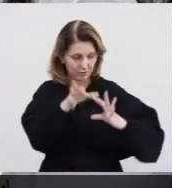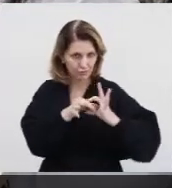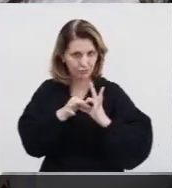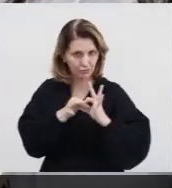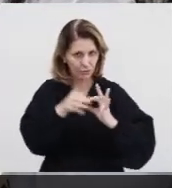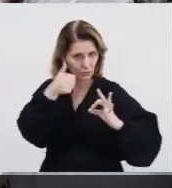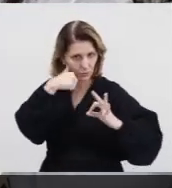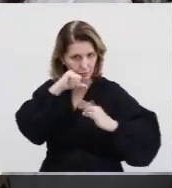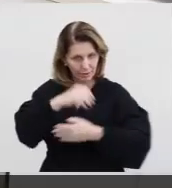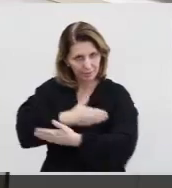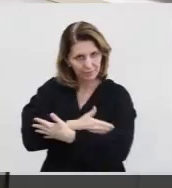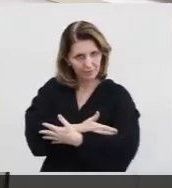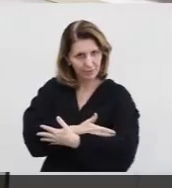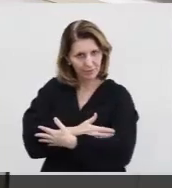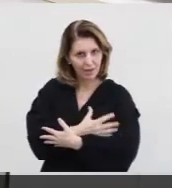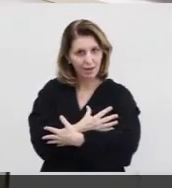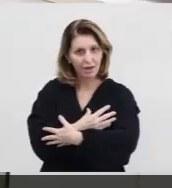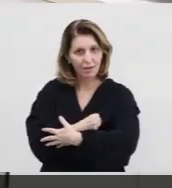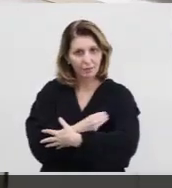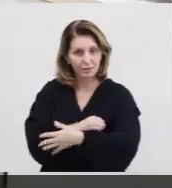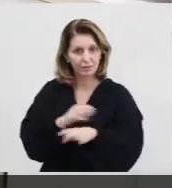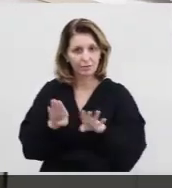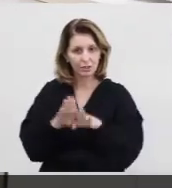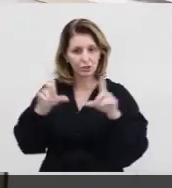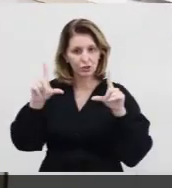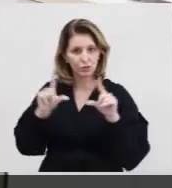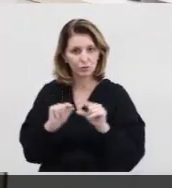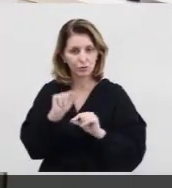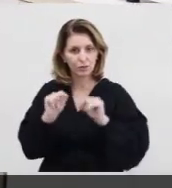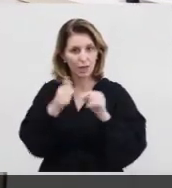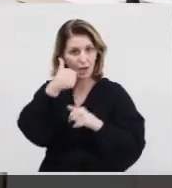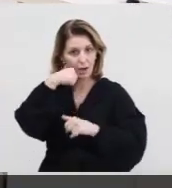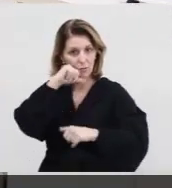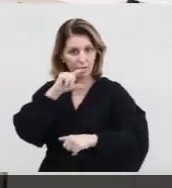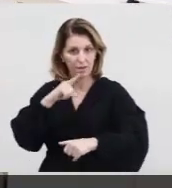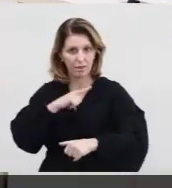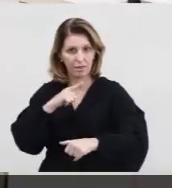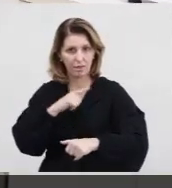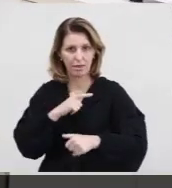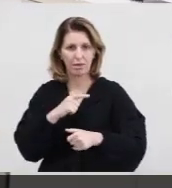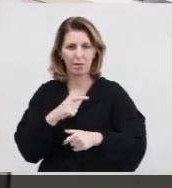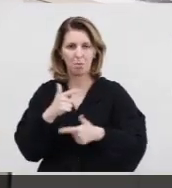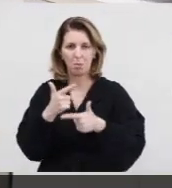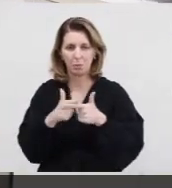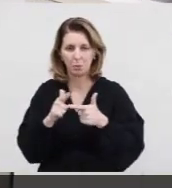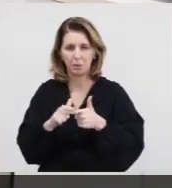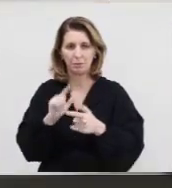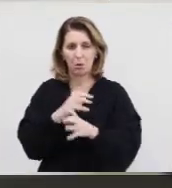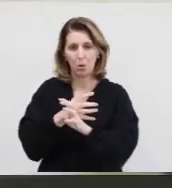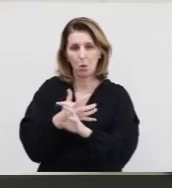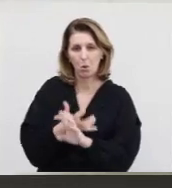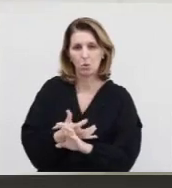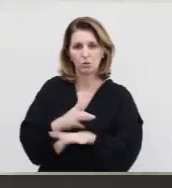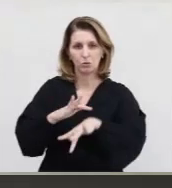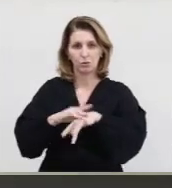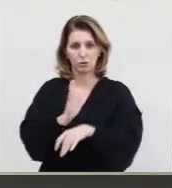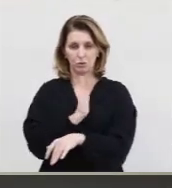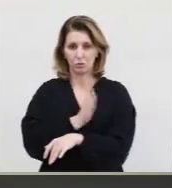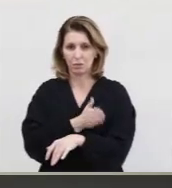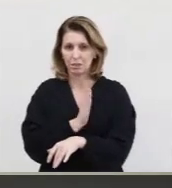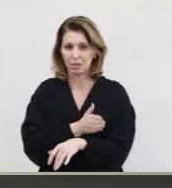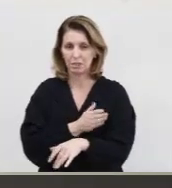vínculo entre mãe e o bebê, a amamentação diminui os riscos de a mulher desenvolver anemia, osteoporose, doenças